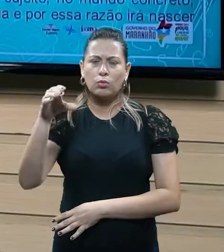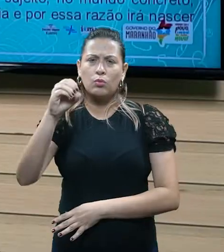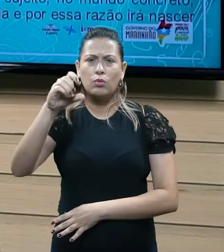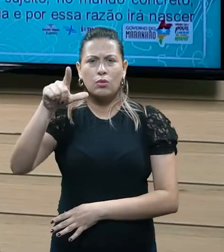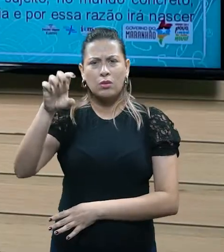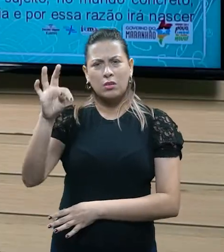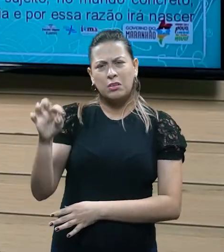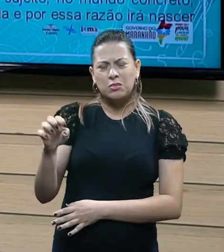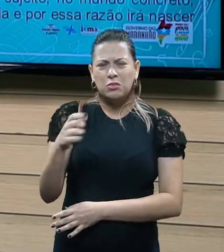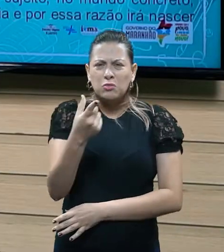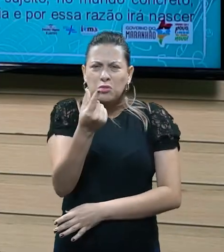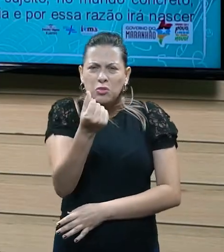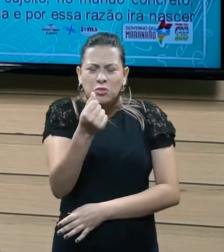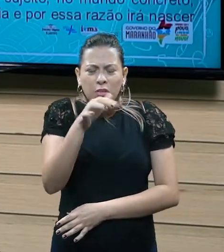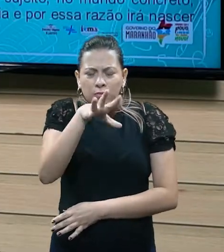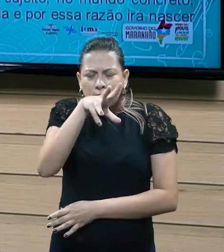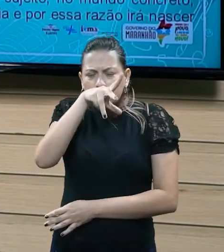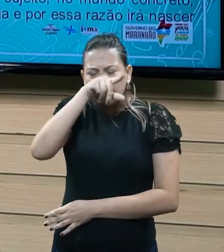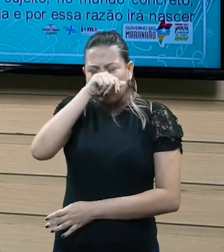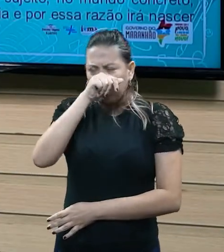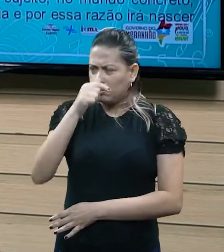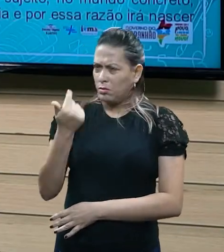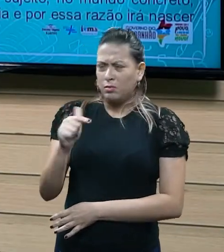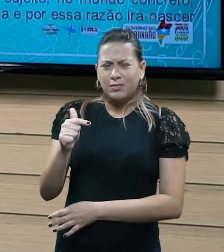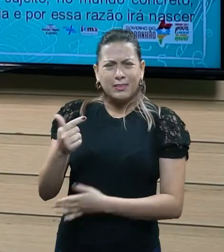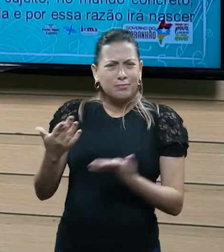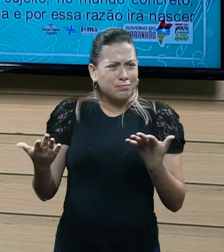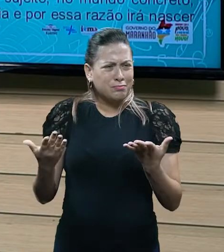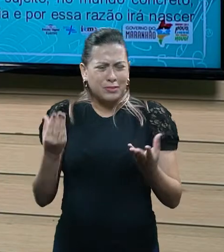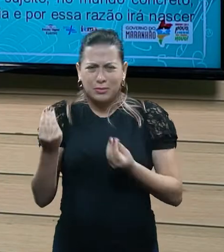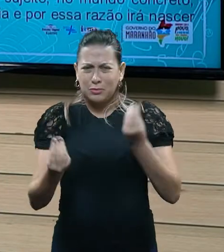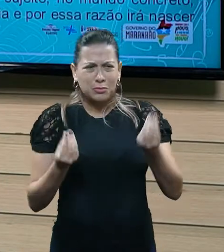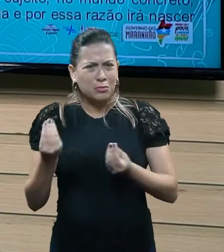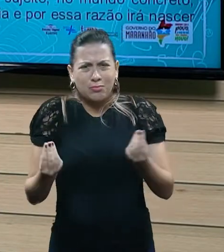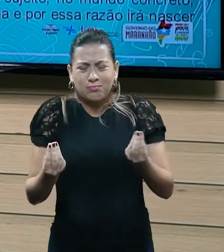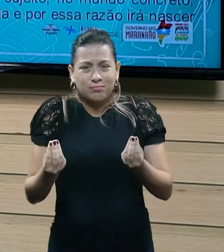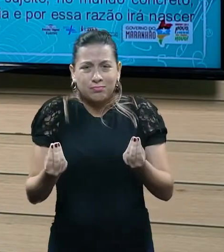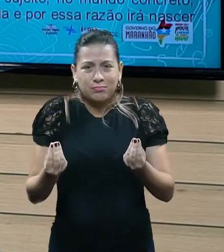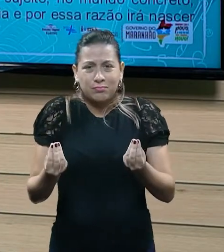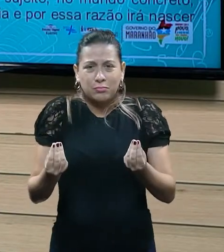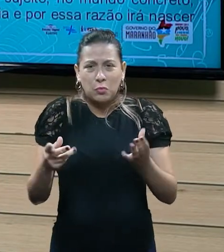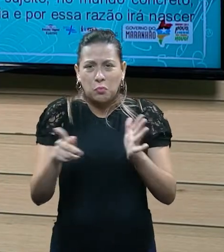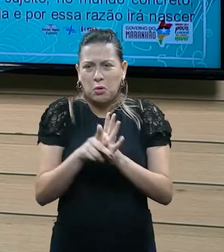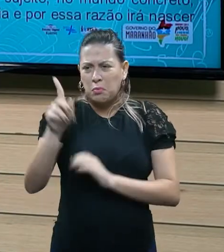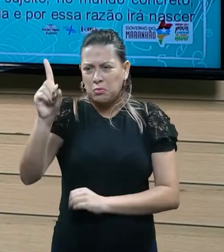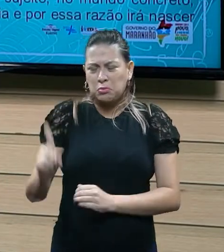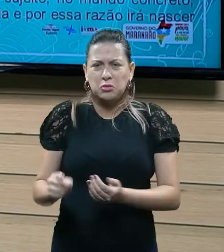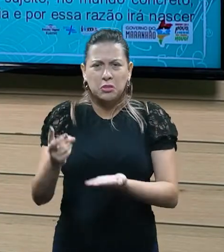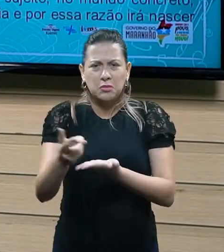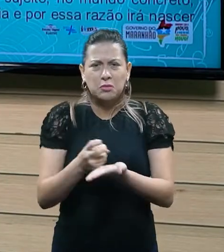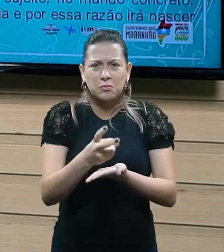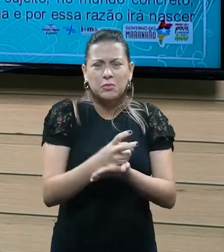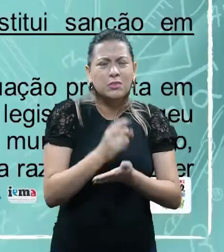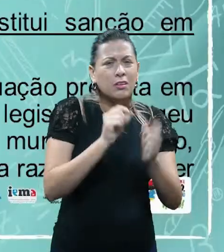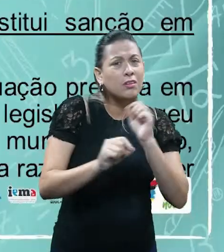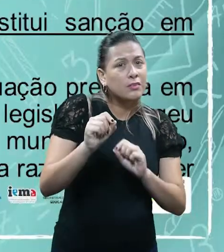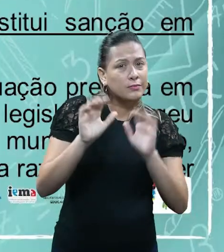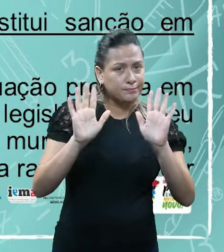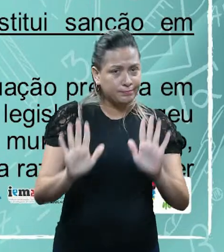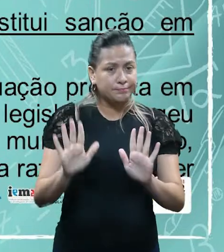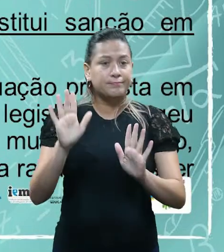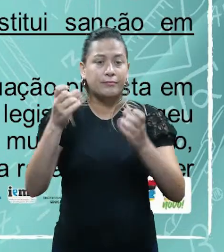cheiro. Professor, mas o que tem, de fato, a ver o dinheiro com cheiro no direito tributário? Espera aí, que vocês já vão entender.